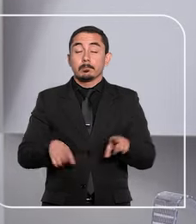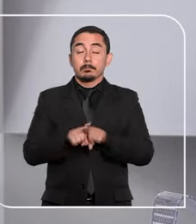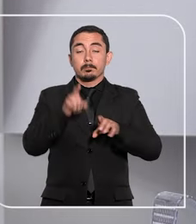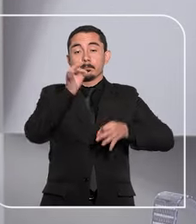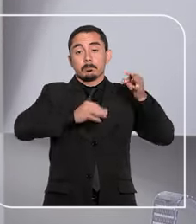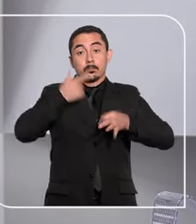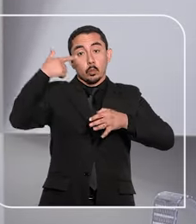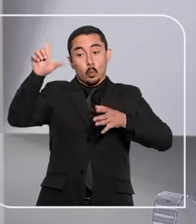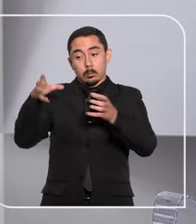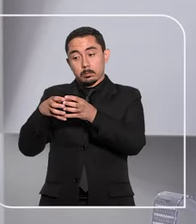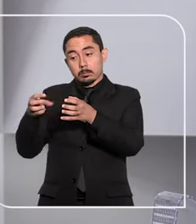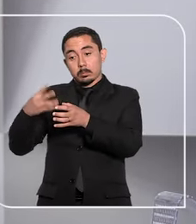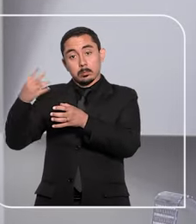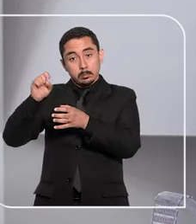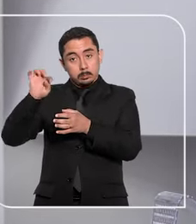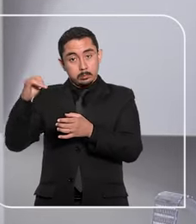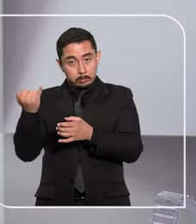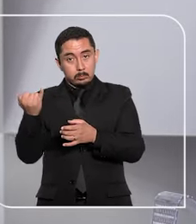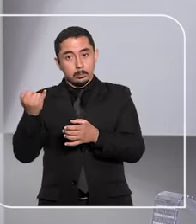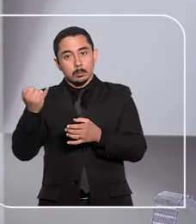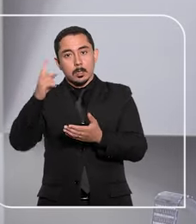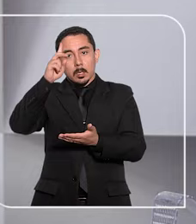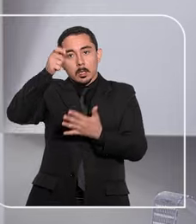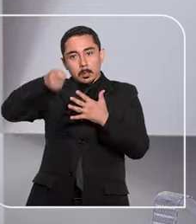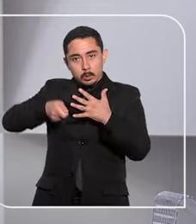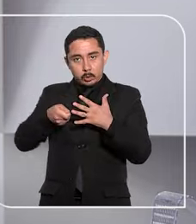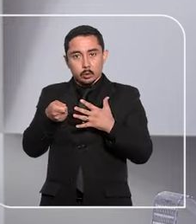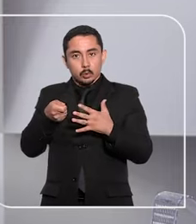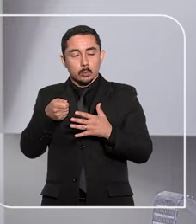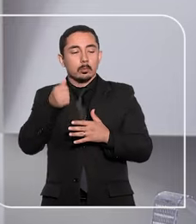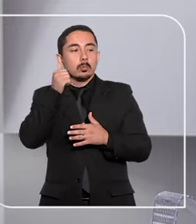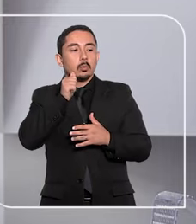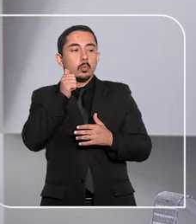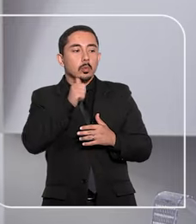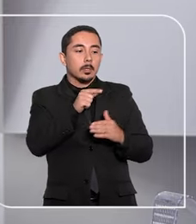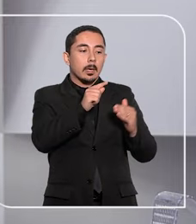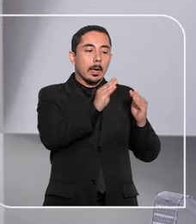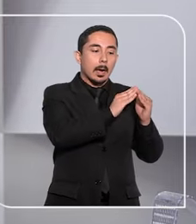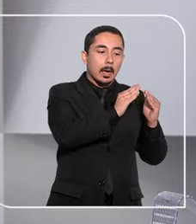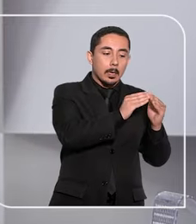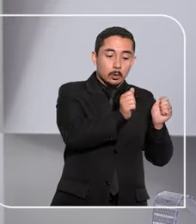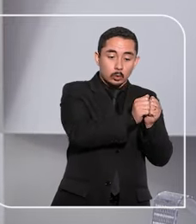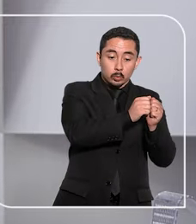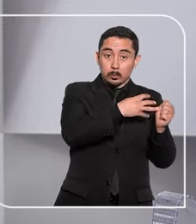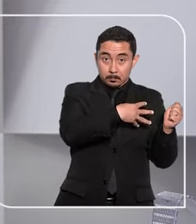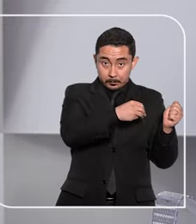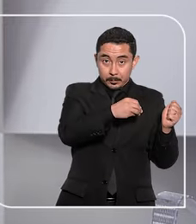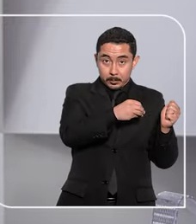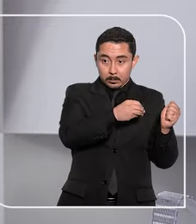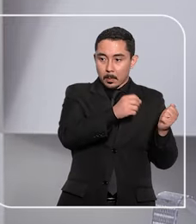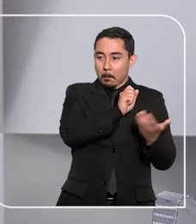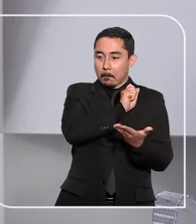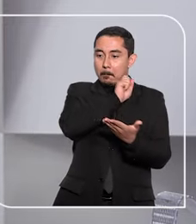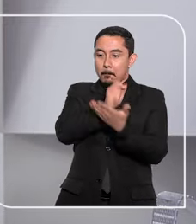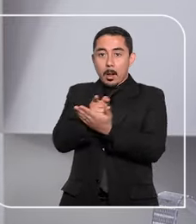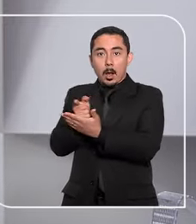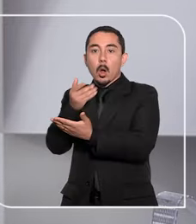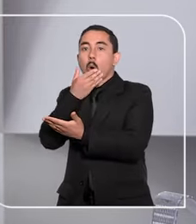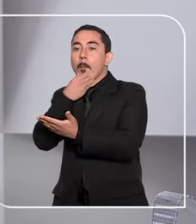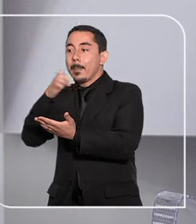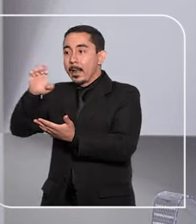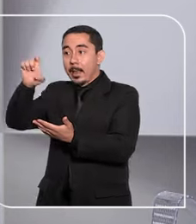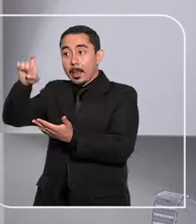Em outro julgamento, na terceira turma do STJ, ficou decidido que uma mulher que mora com a filha não precisa